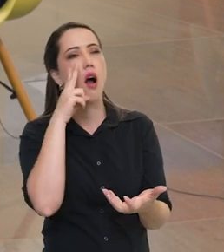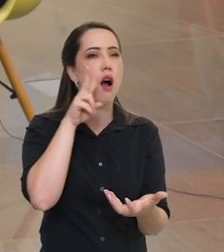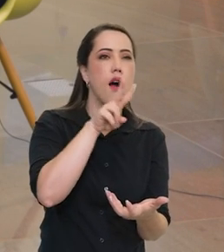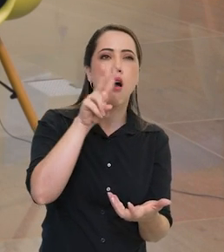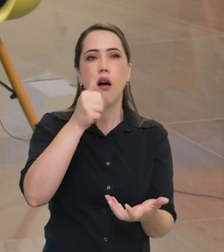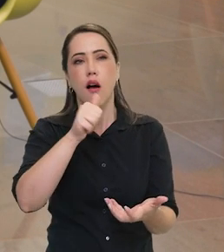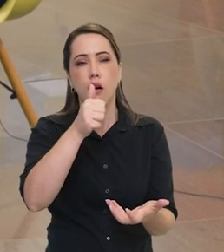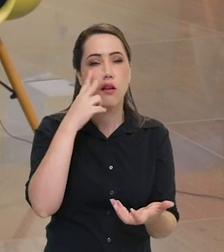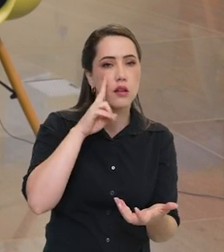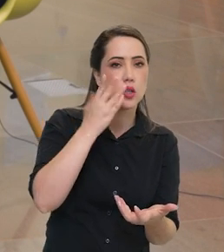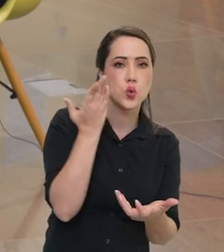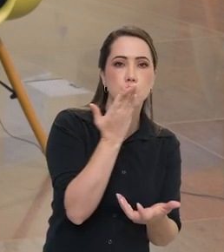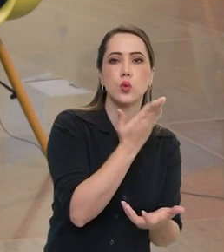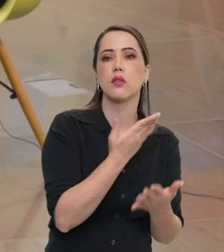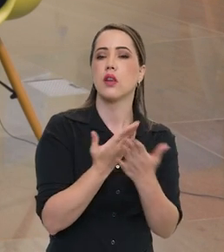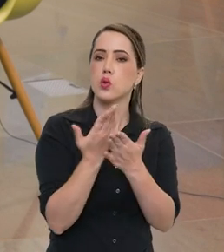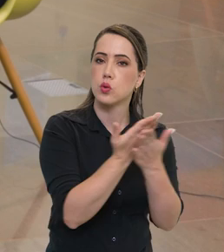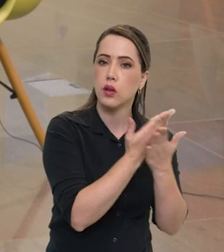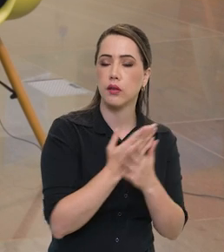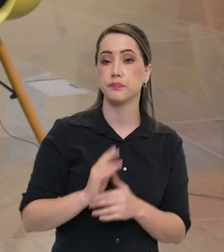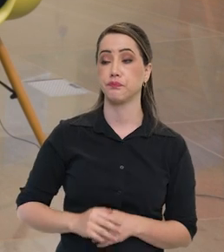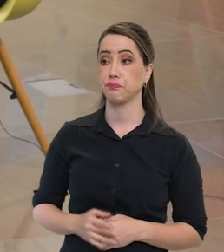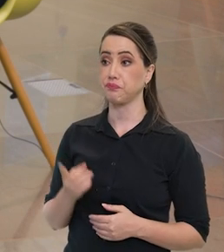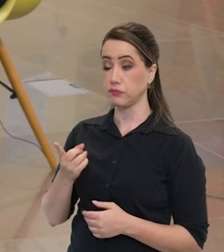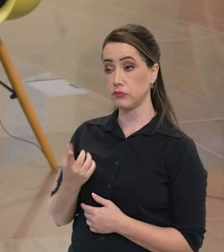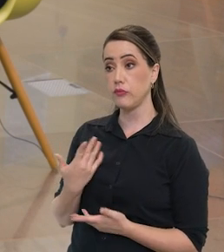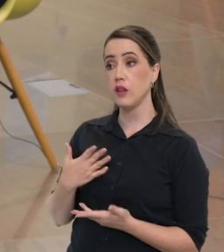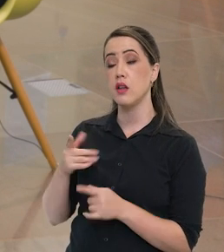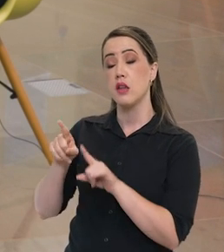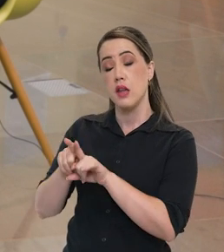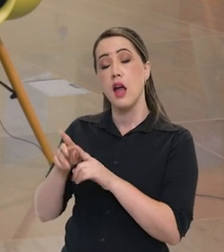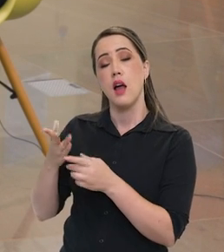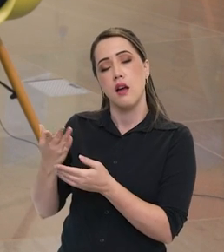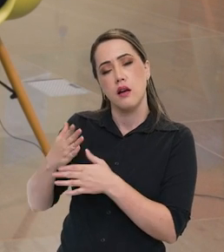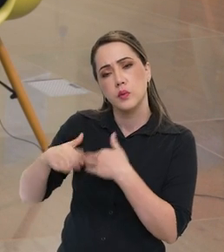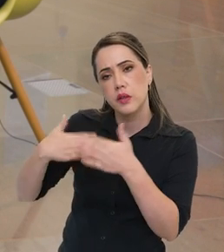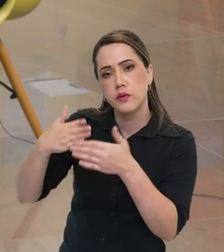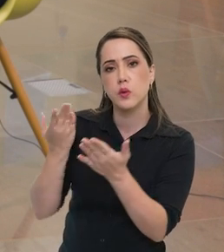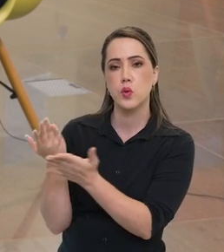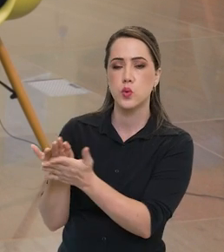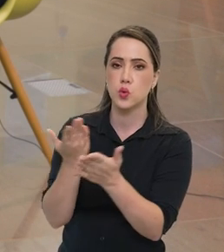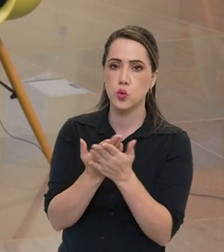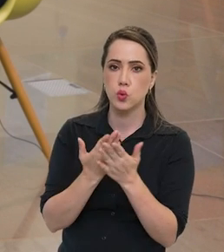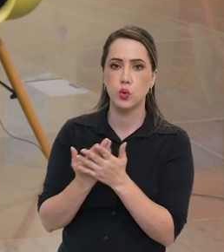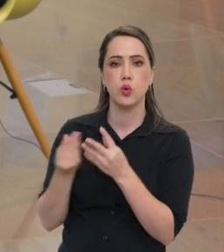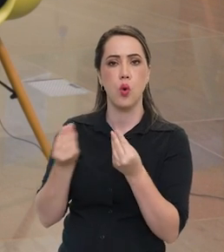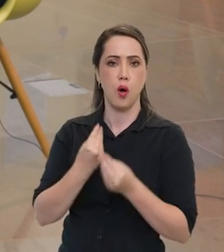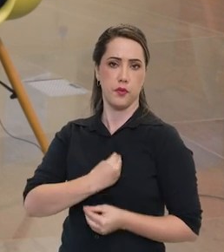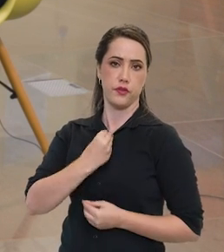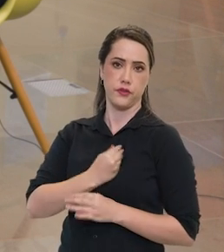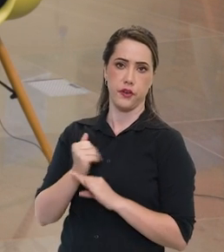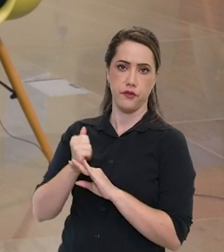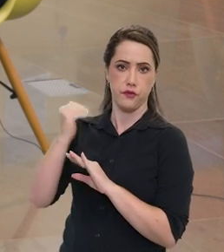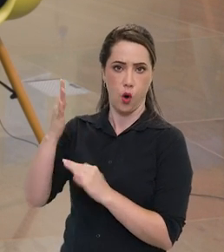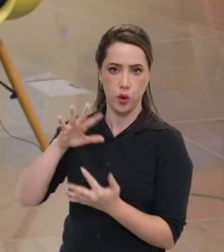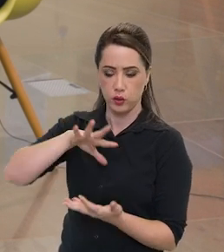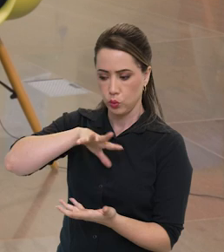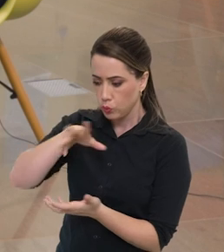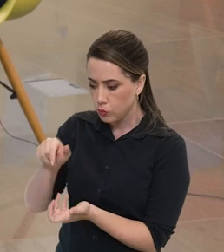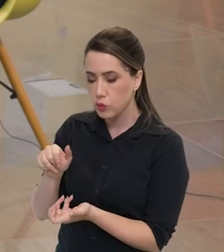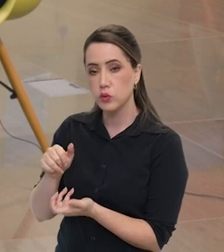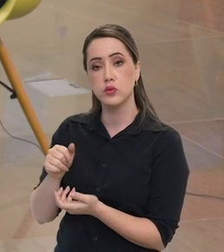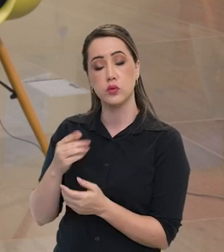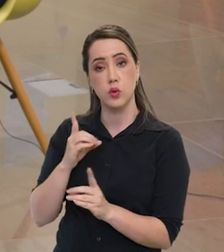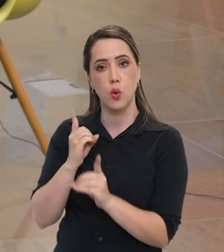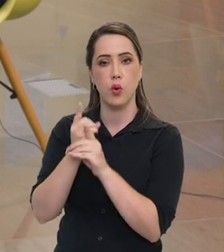exemplo, que está sendo estudado a maior permanência durante mais tempo em outro ambiente, se descobrem coisas